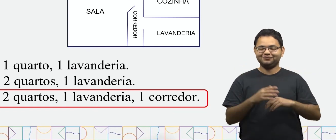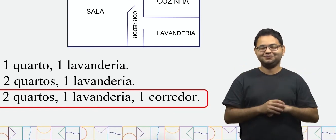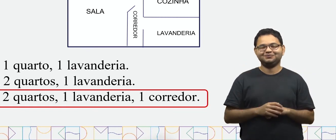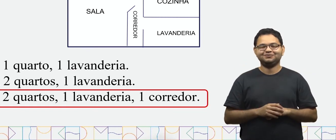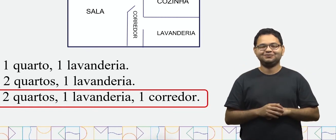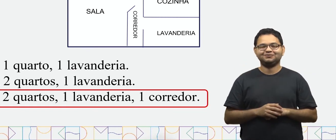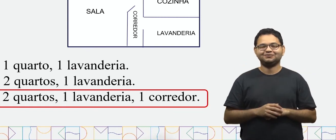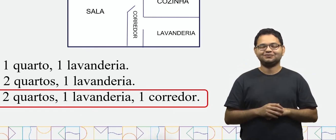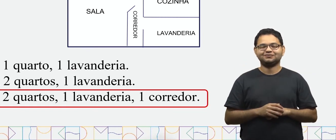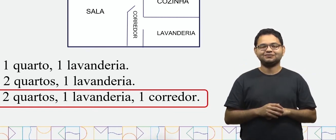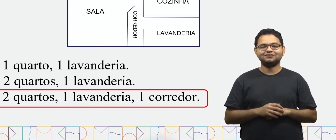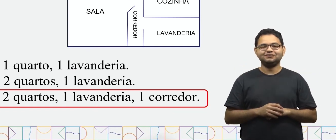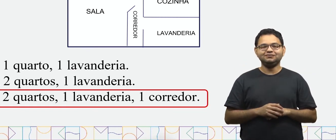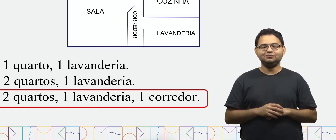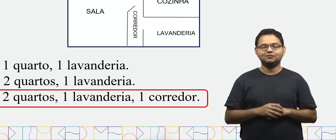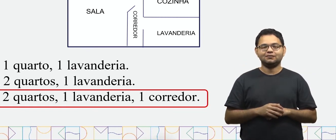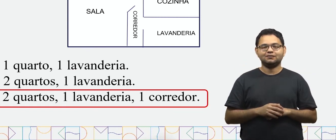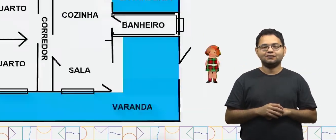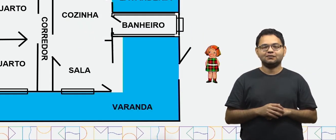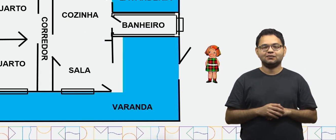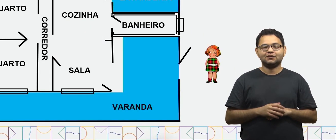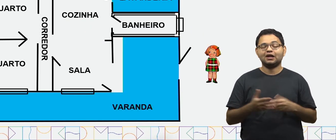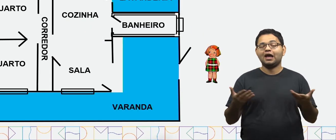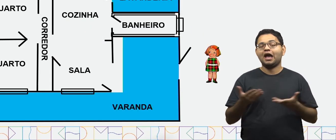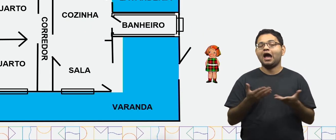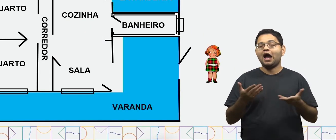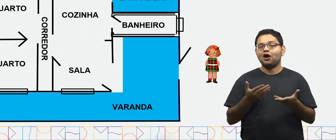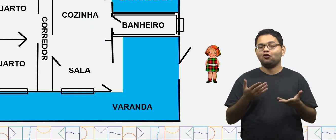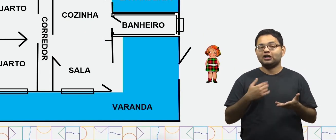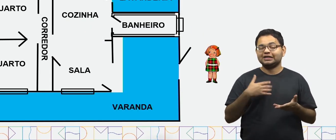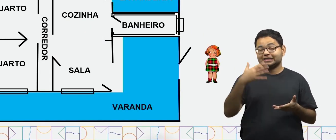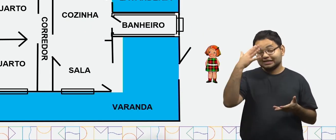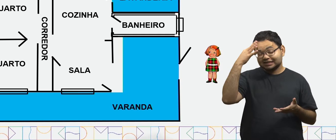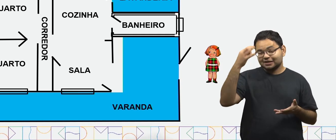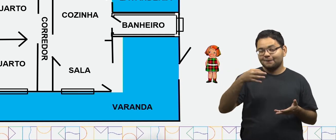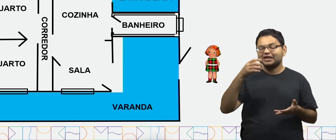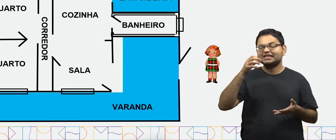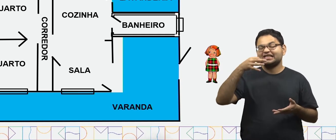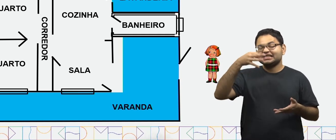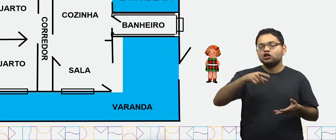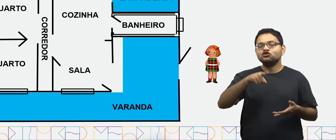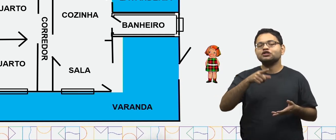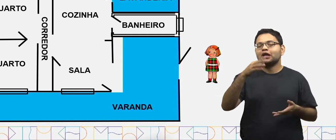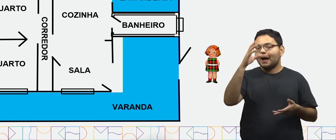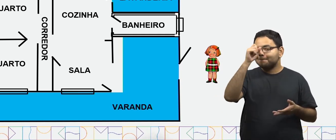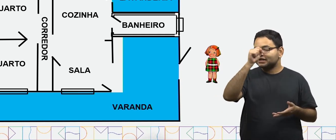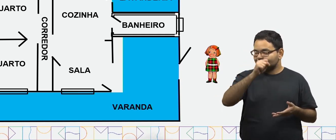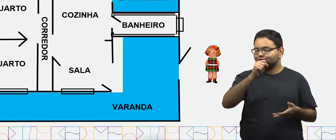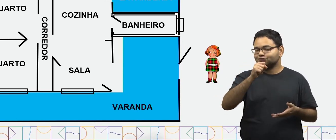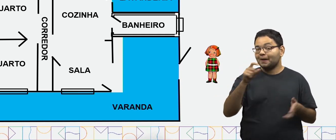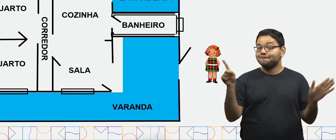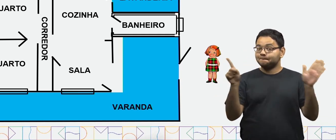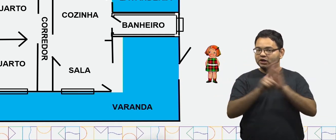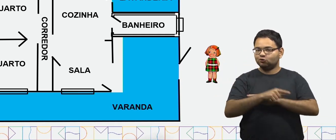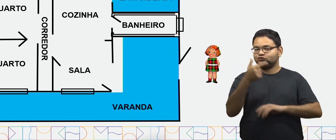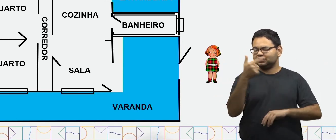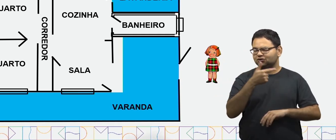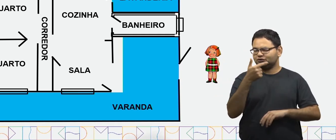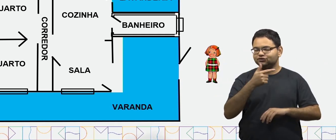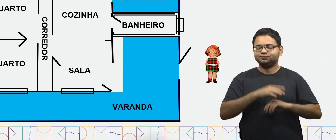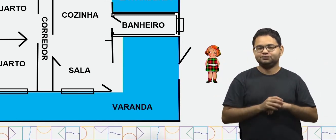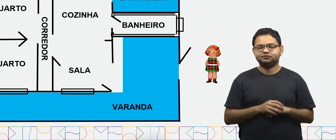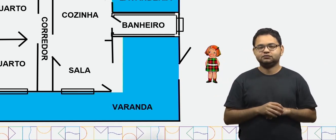Parabéns! Gostei de ver, viu? Então, vamos ver se você aprendeu mesmo e vamos para a nossa atividade